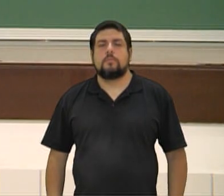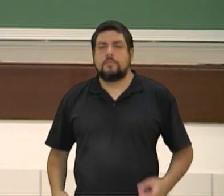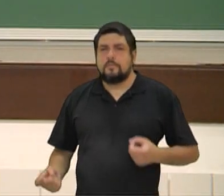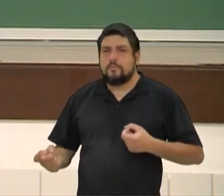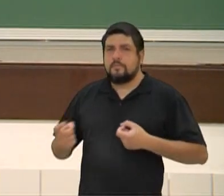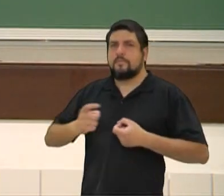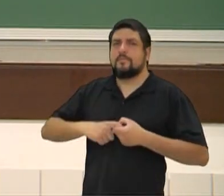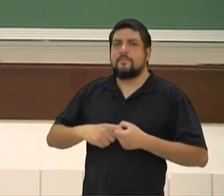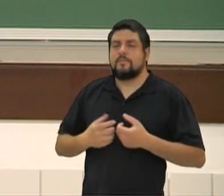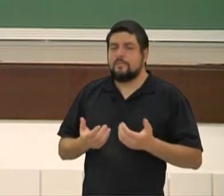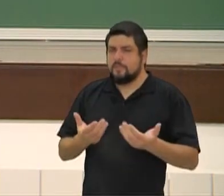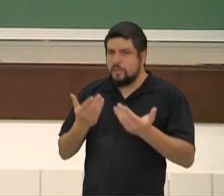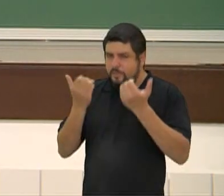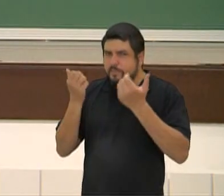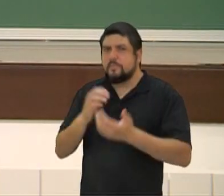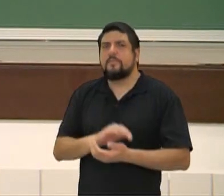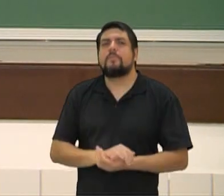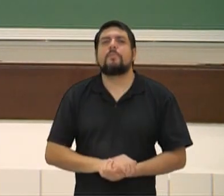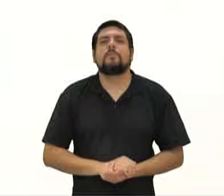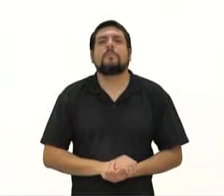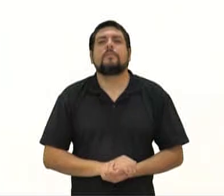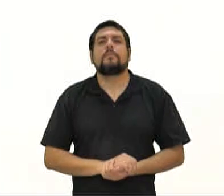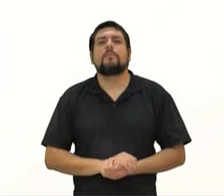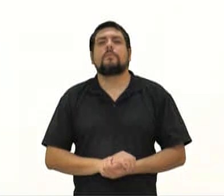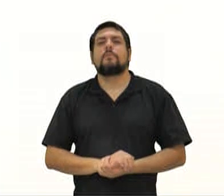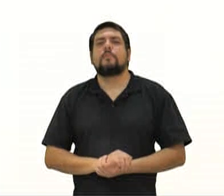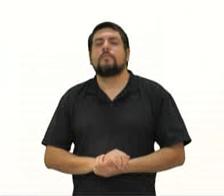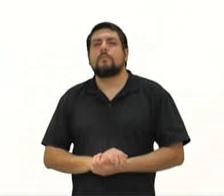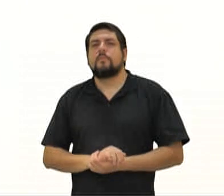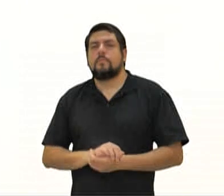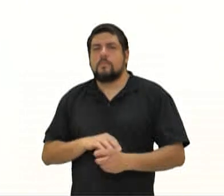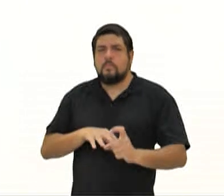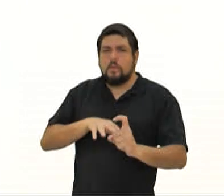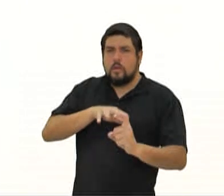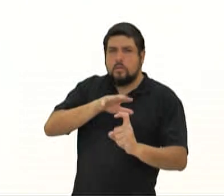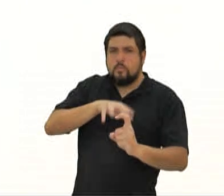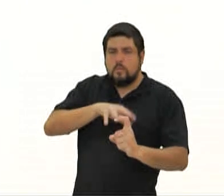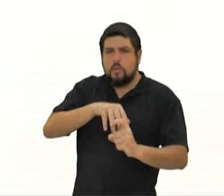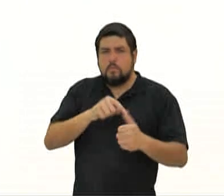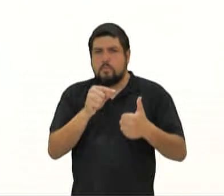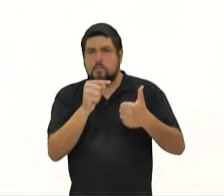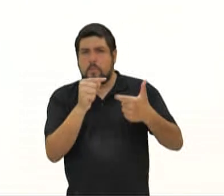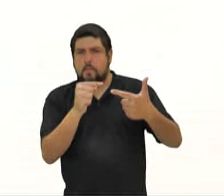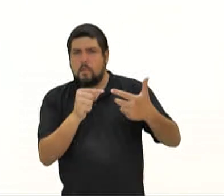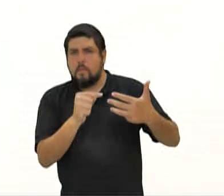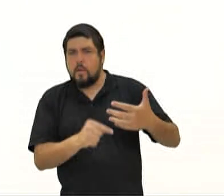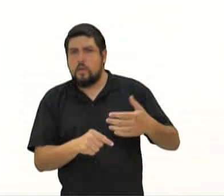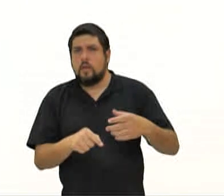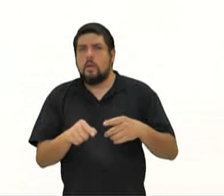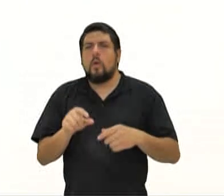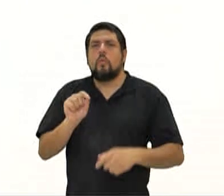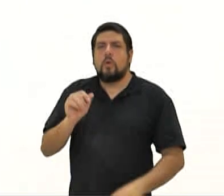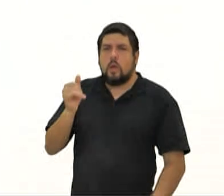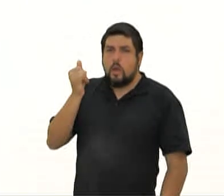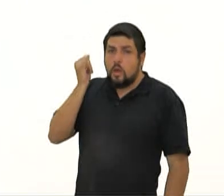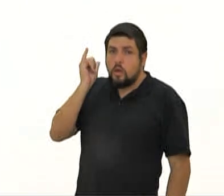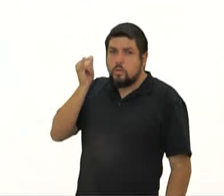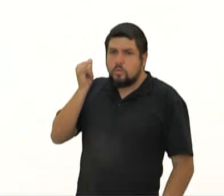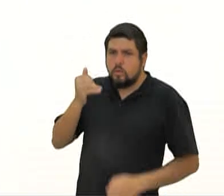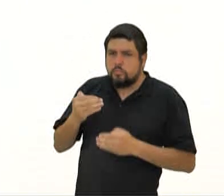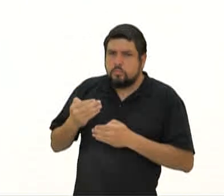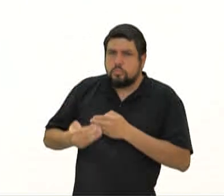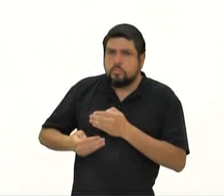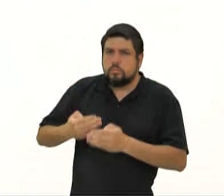Voltei, vamos lá. Uma coletânea de mitos e lendas sobre deus, semideus, heróis, histórias passadas de pai para filho na tradição oral.